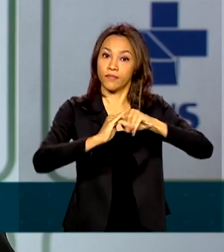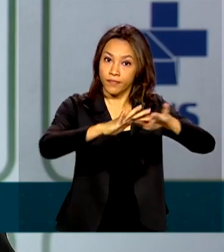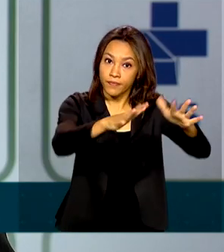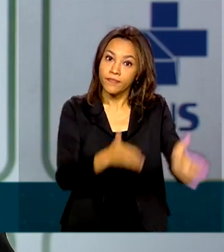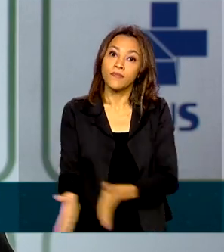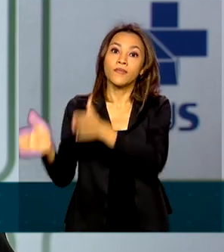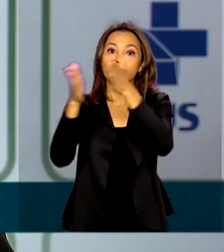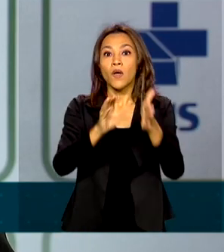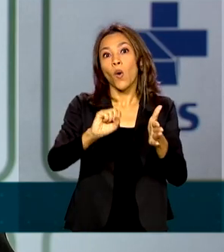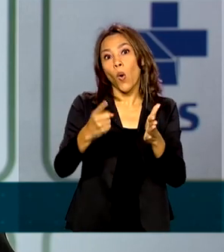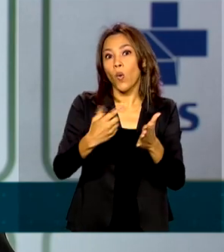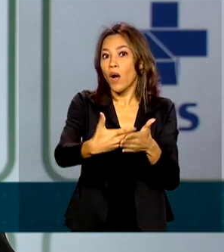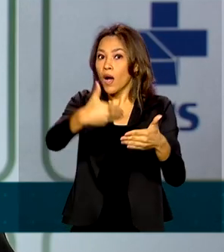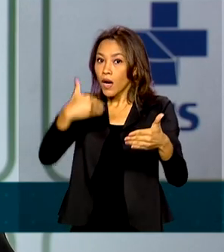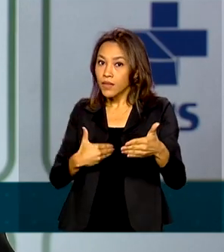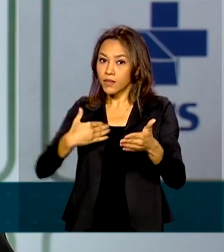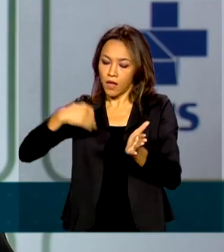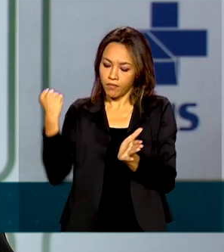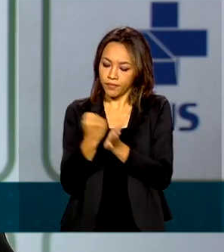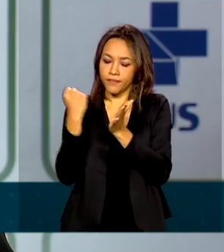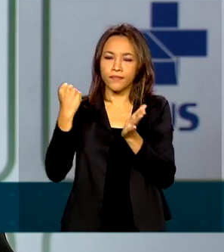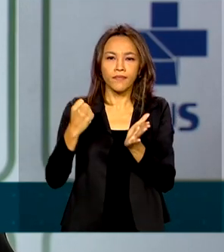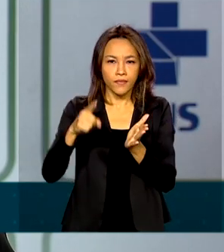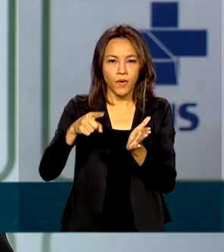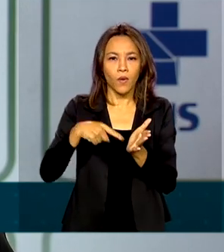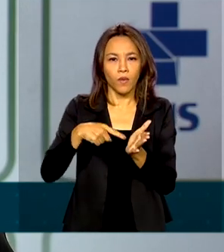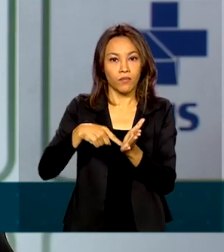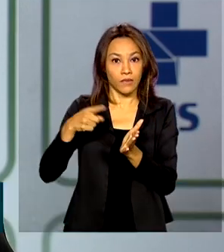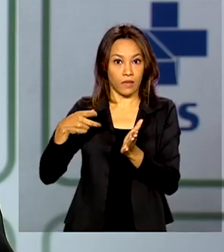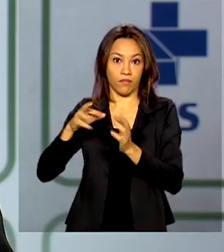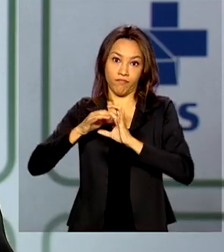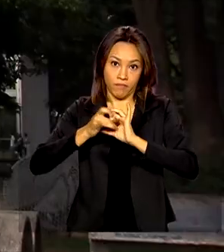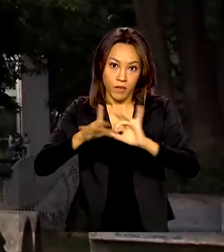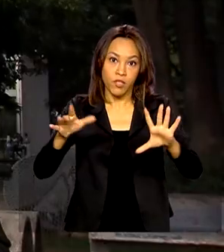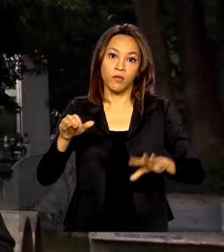ou da autorização temporária de uso emergencial pela Anvisa.